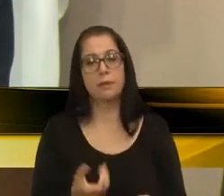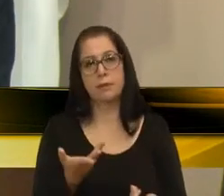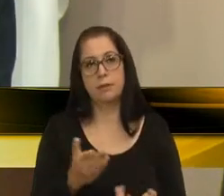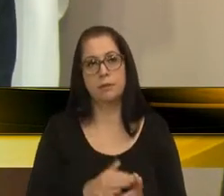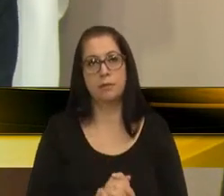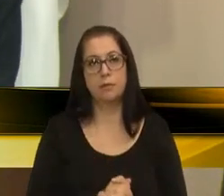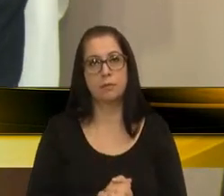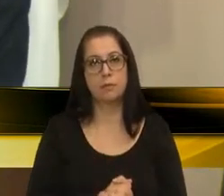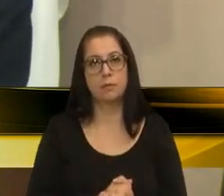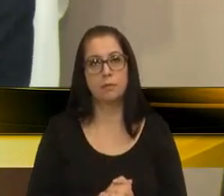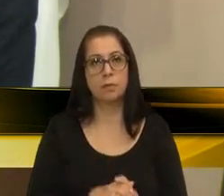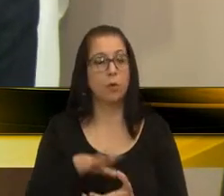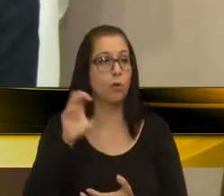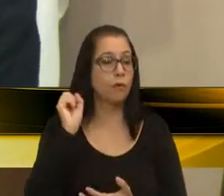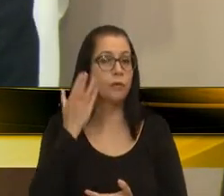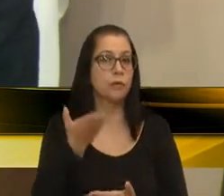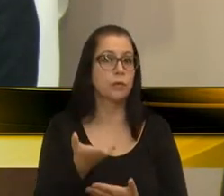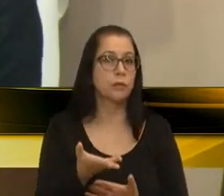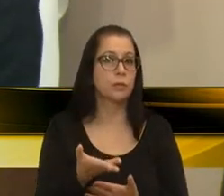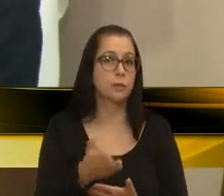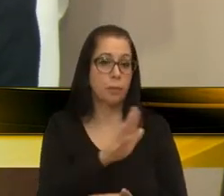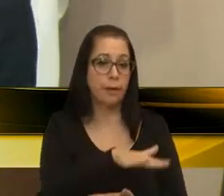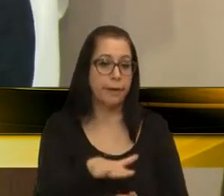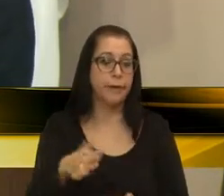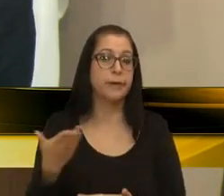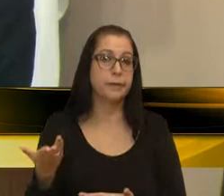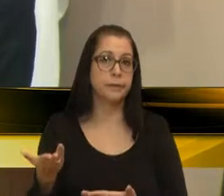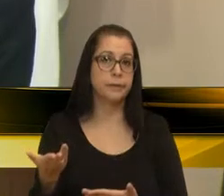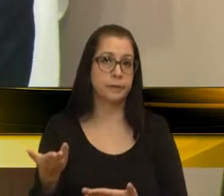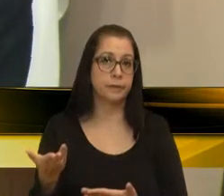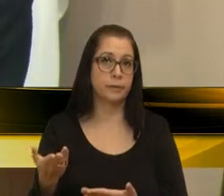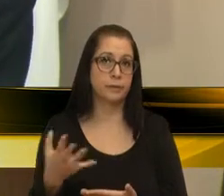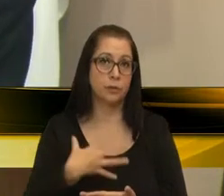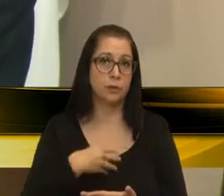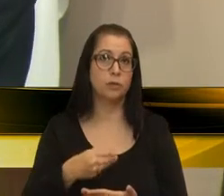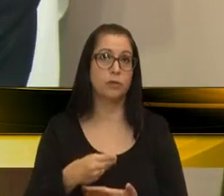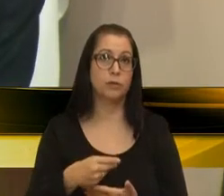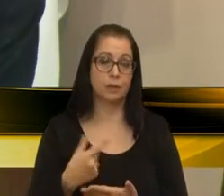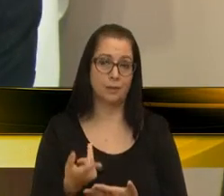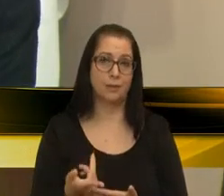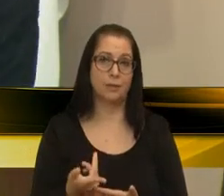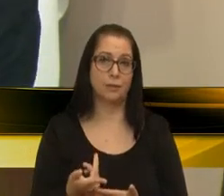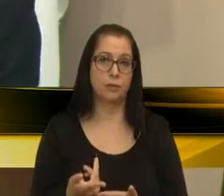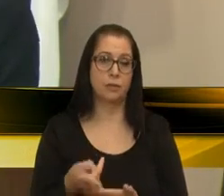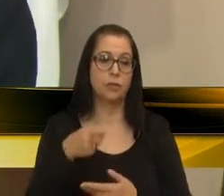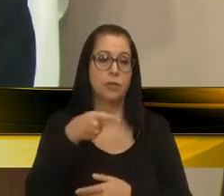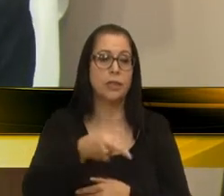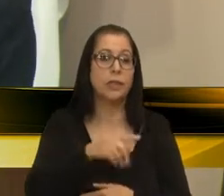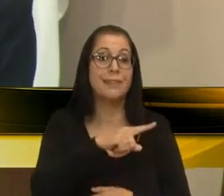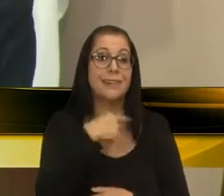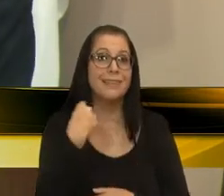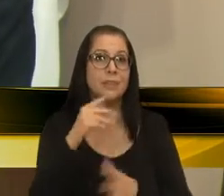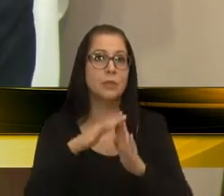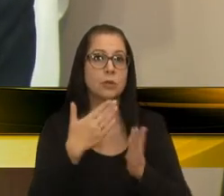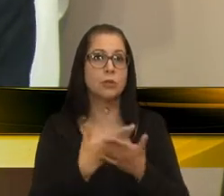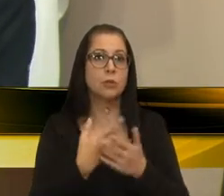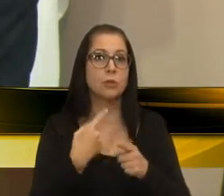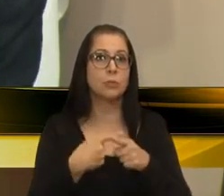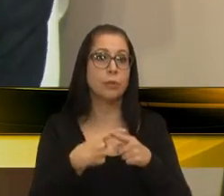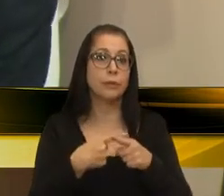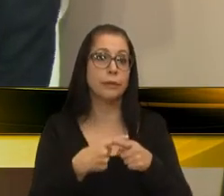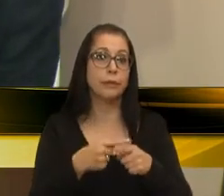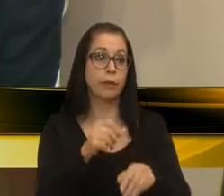dessas, escutar isso, uma criança, de um filho, da gente, chegar atrasado no colégio, por causa disso também, né,